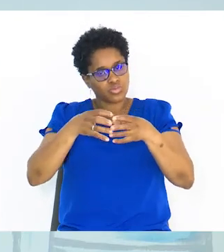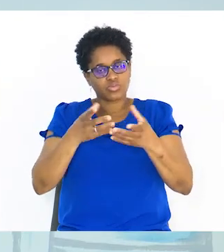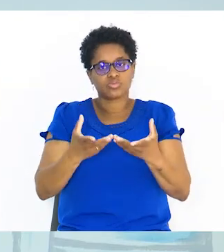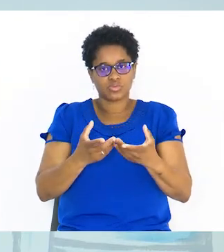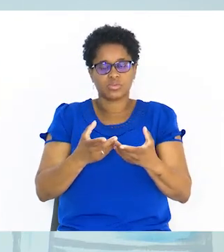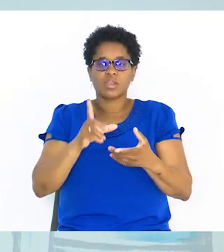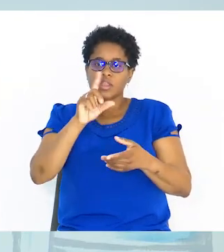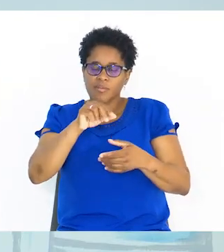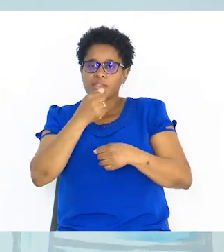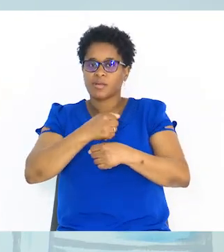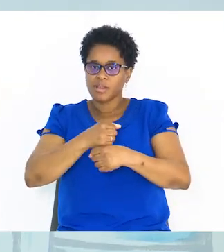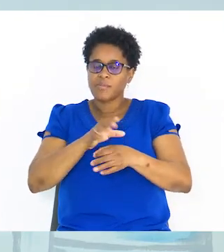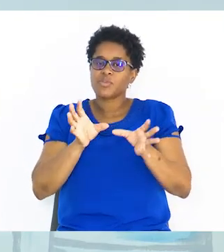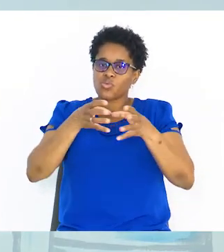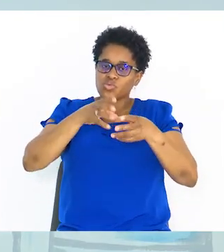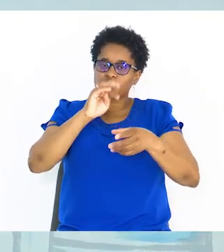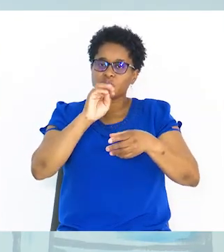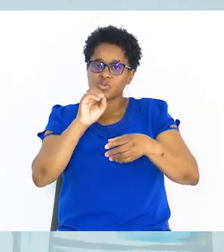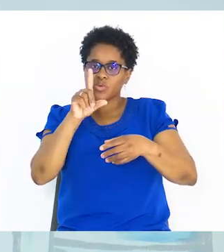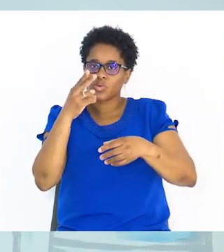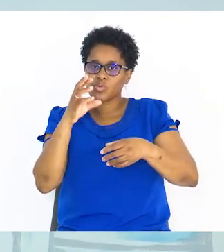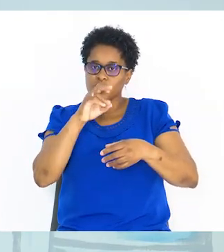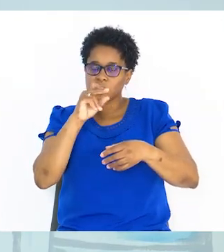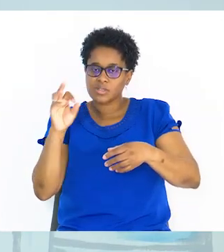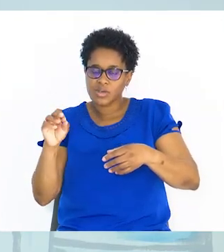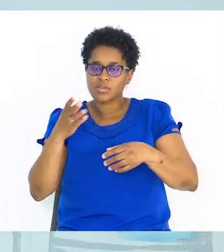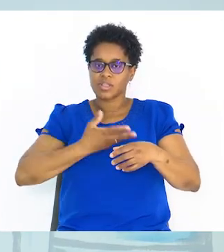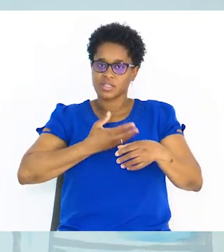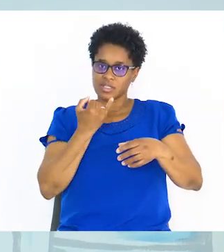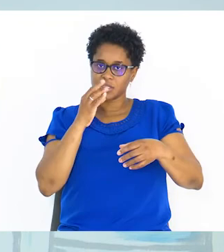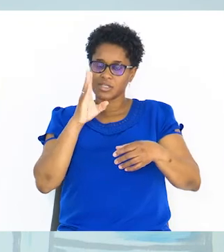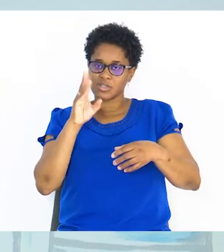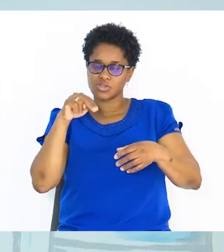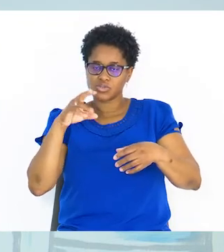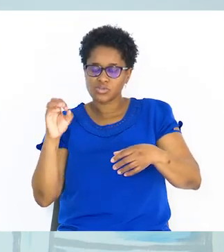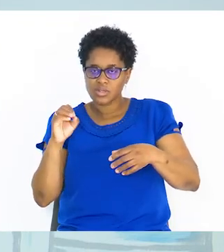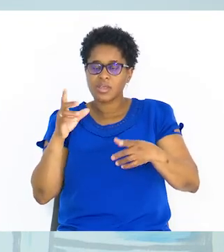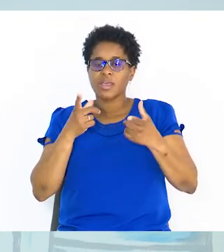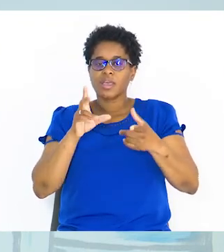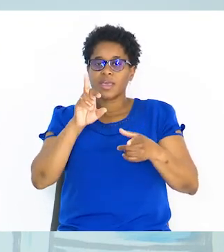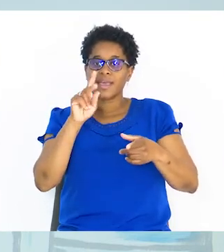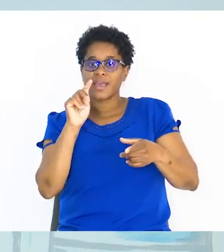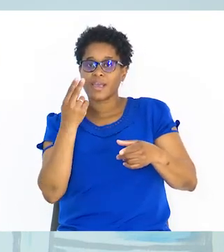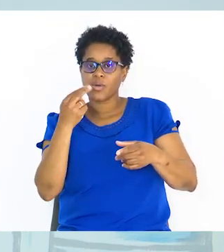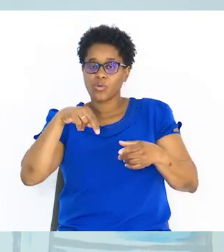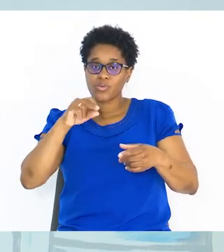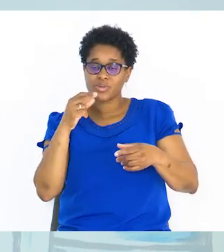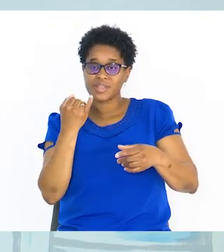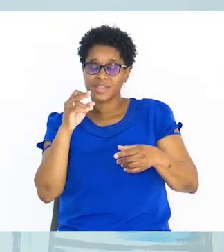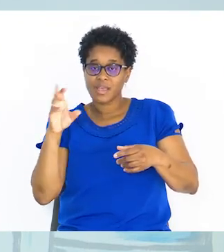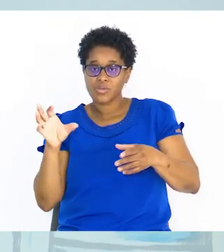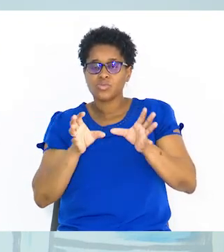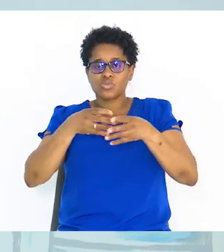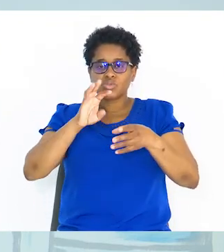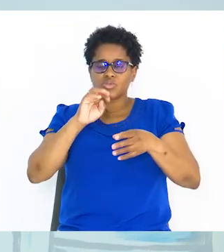Também vimos que o conjunto de solução da disjunção é a reunião dos